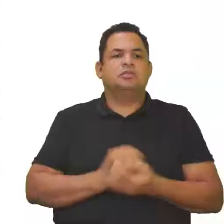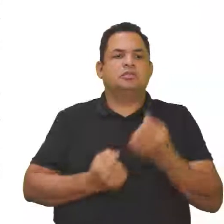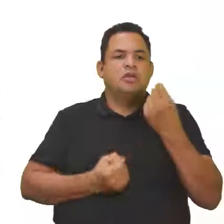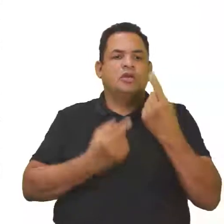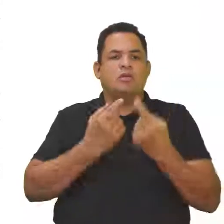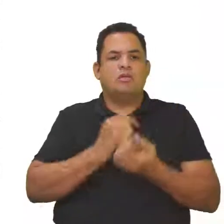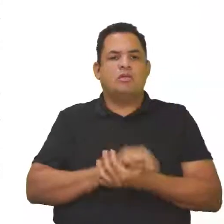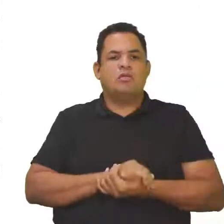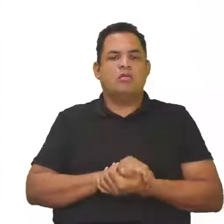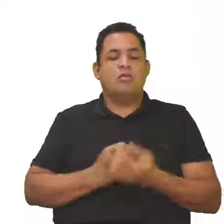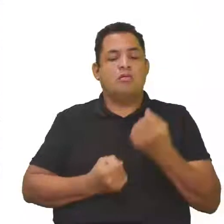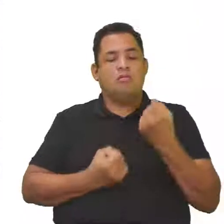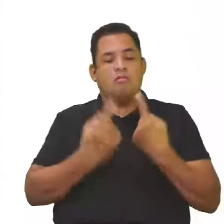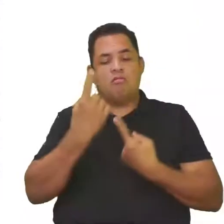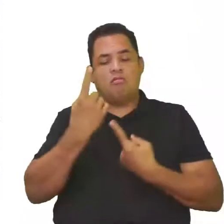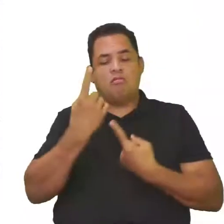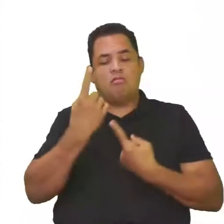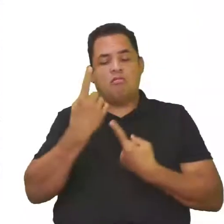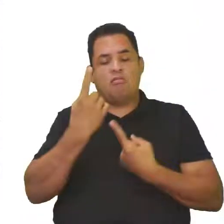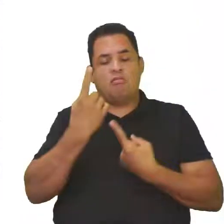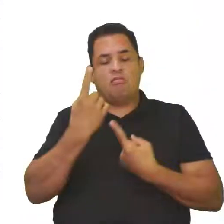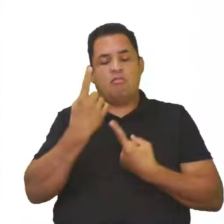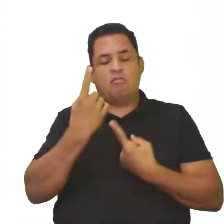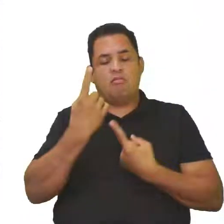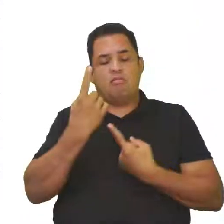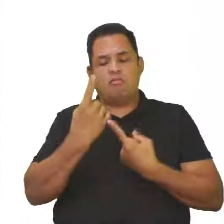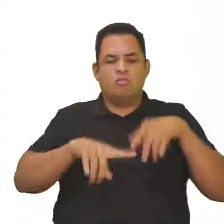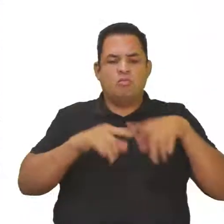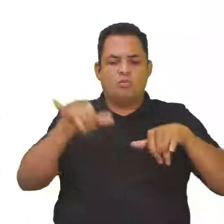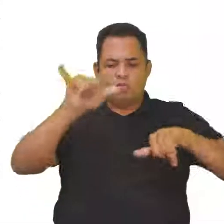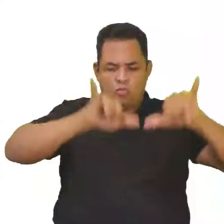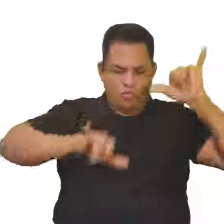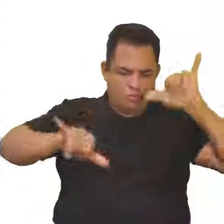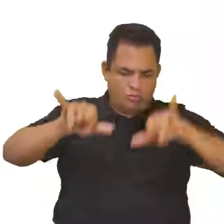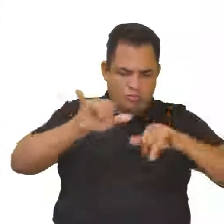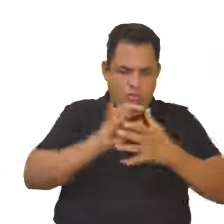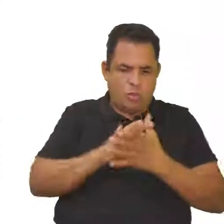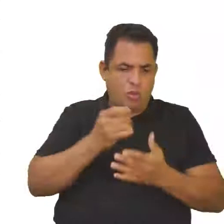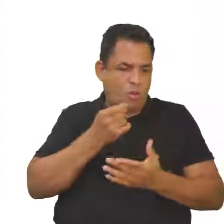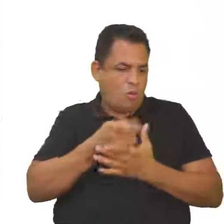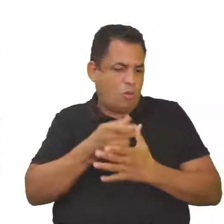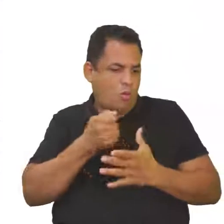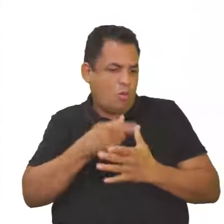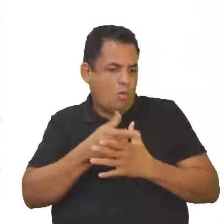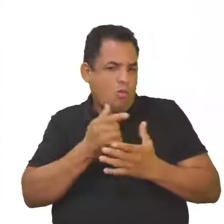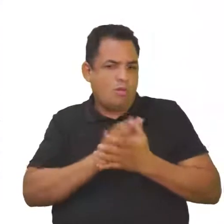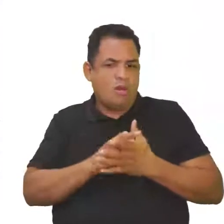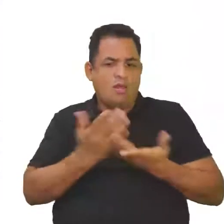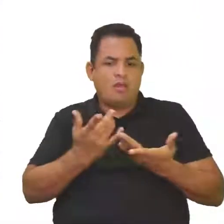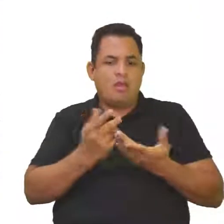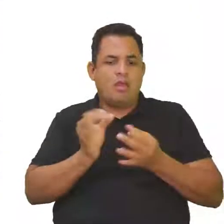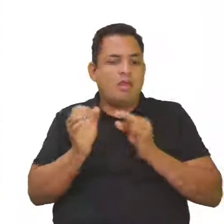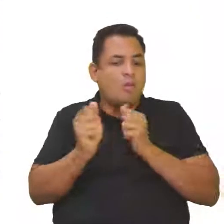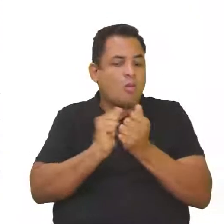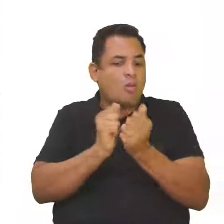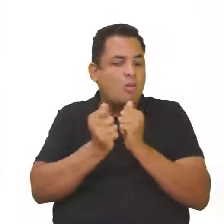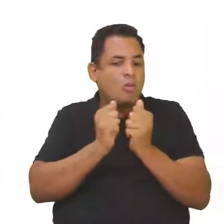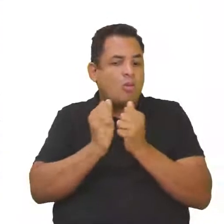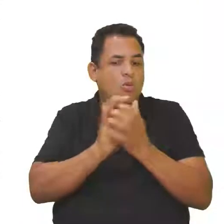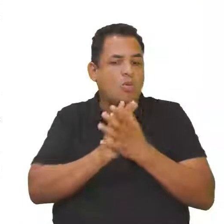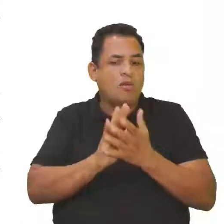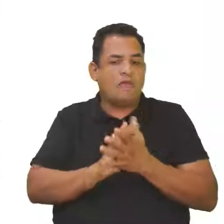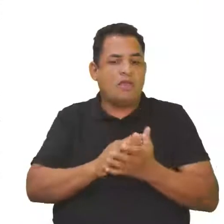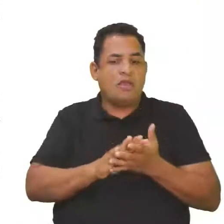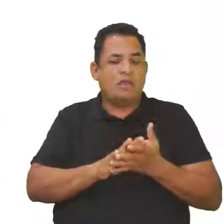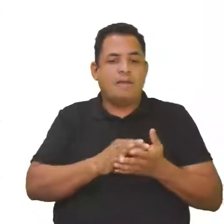produtos químicos, e os agrotóxicos fazem parte disso, a sua compra é regulada pela Polícia Federal, tá? Assim como